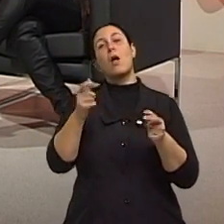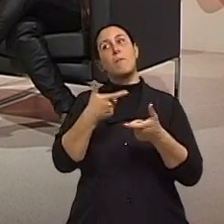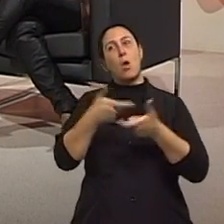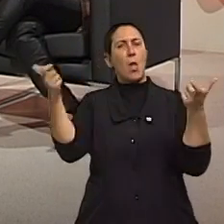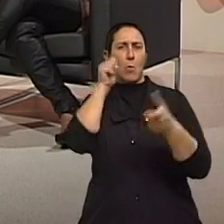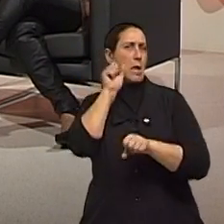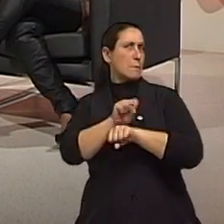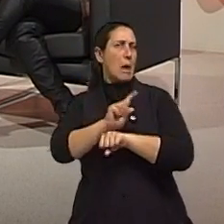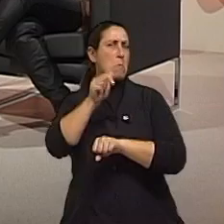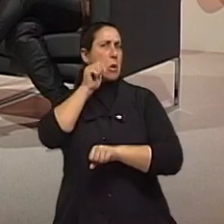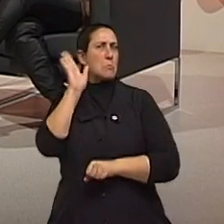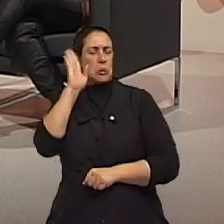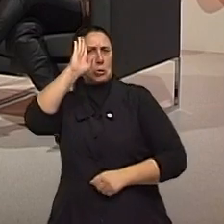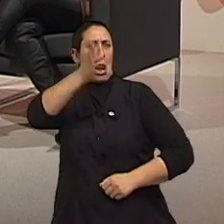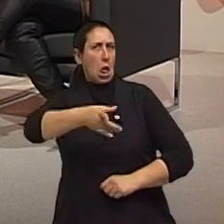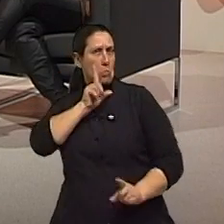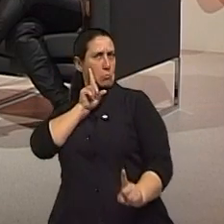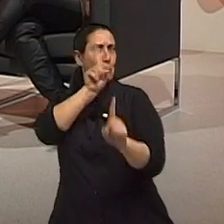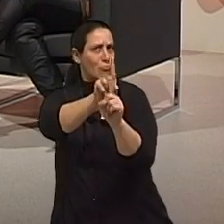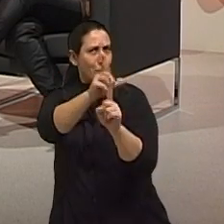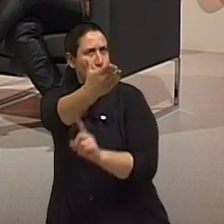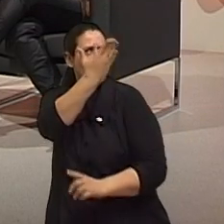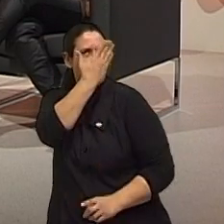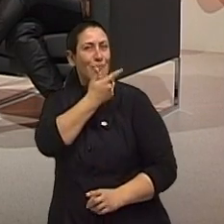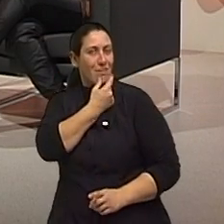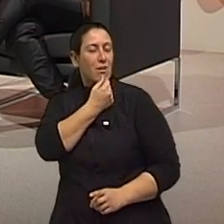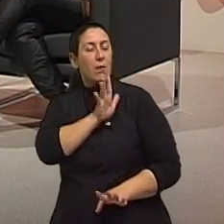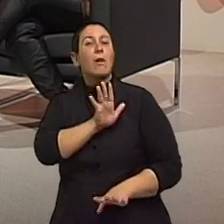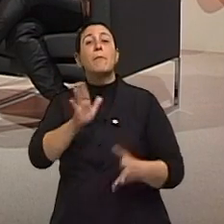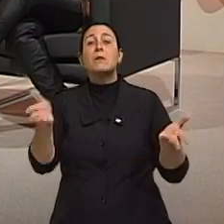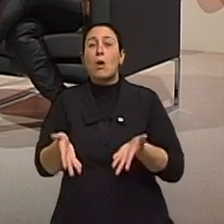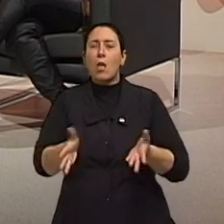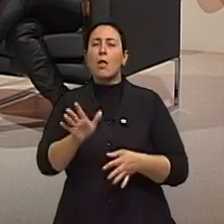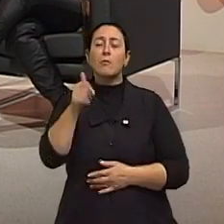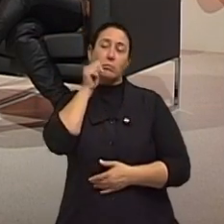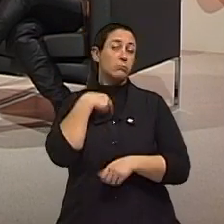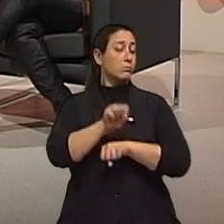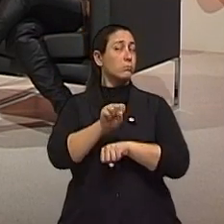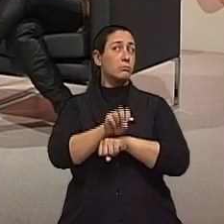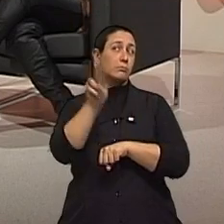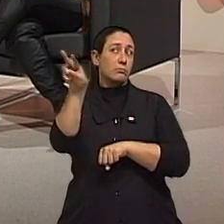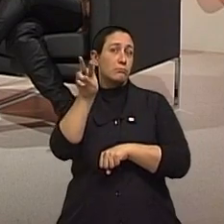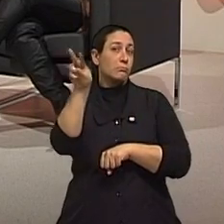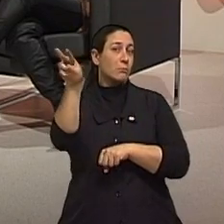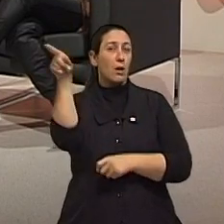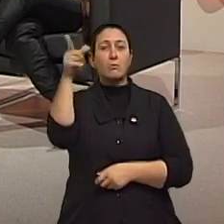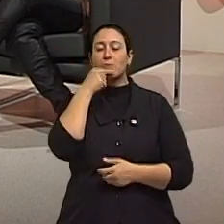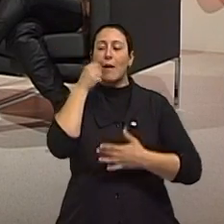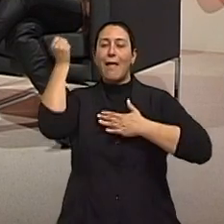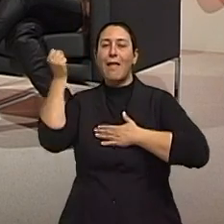não esperam, né? Mas as regras antigas. Ele tem que vir. Eu estou esperando. Ficava olhando, ele dançando.